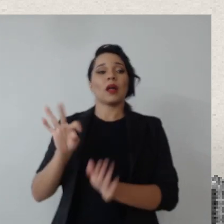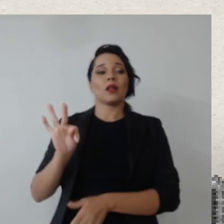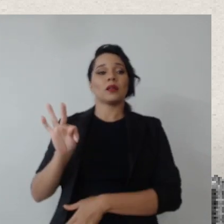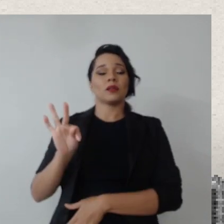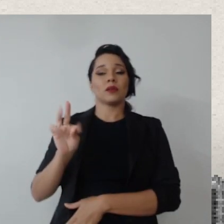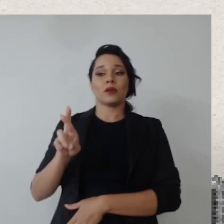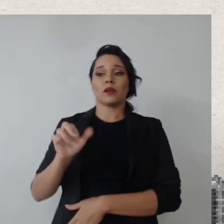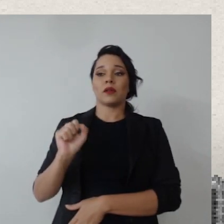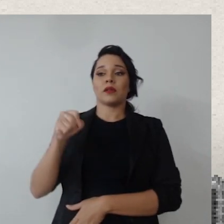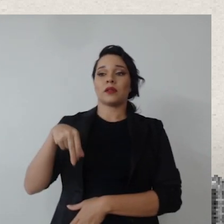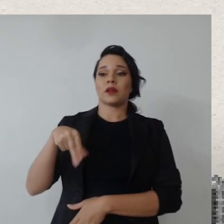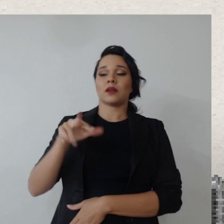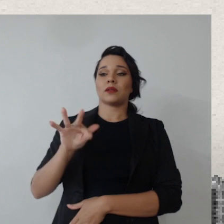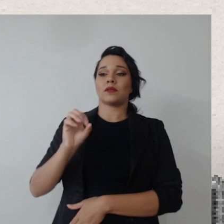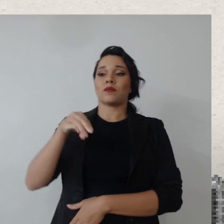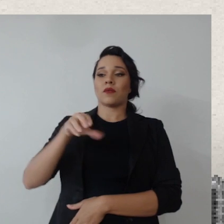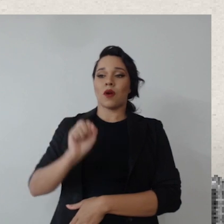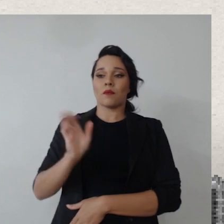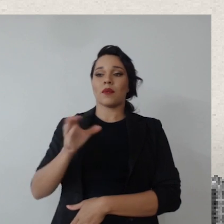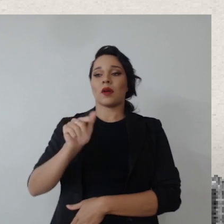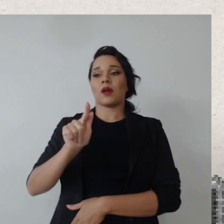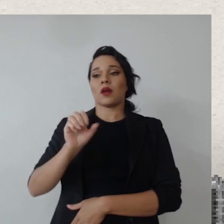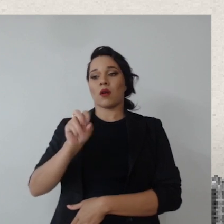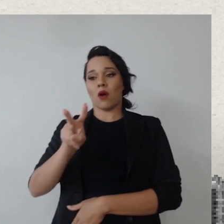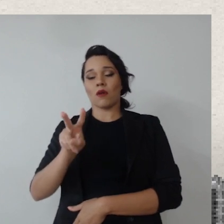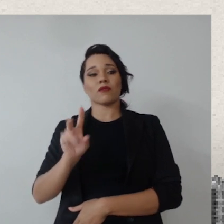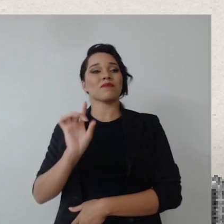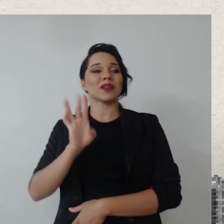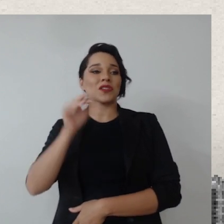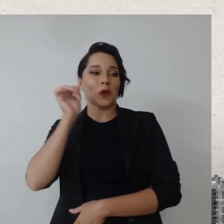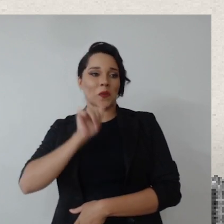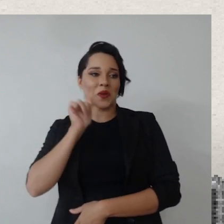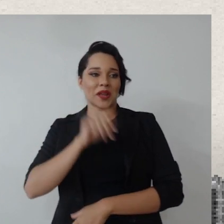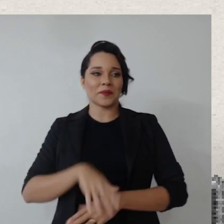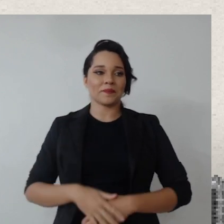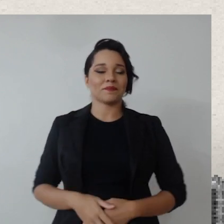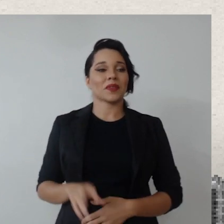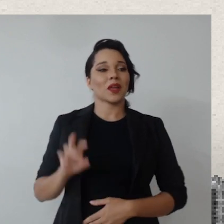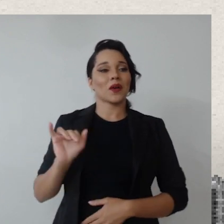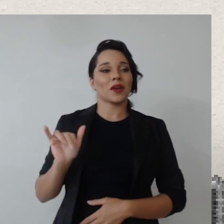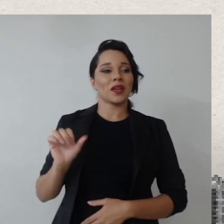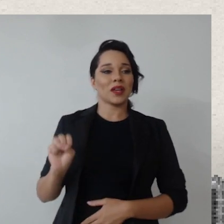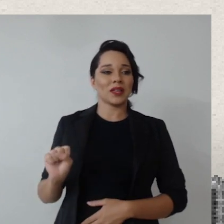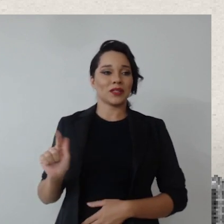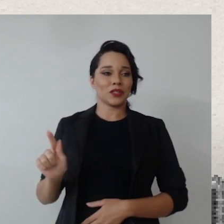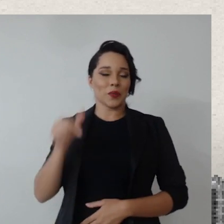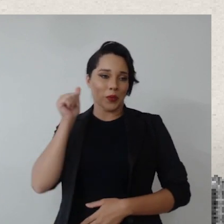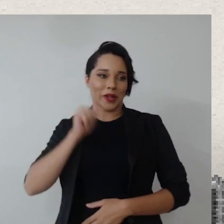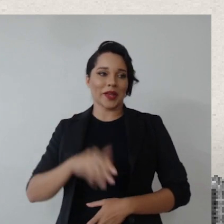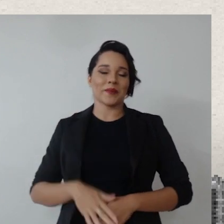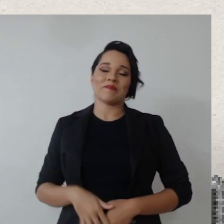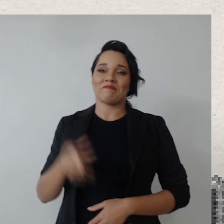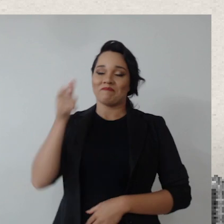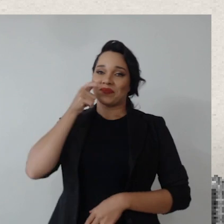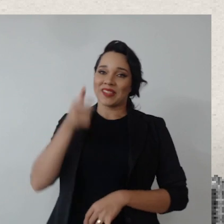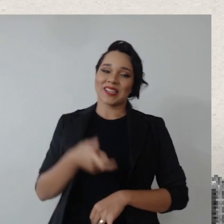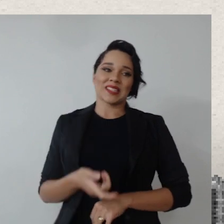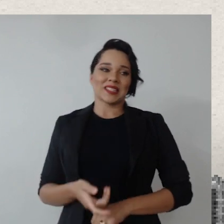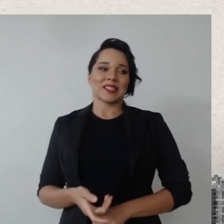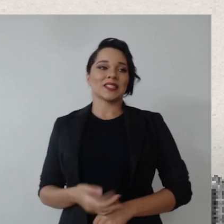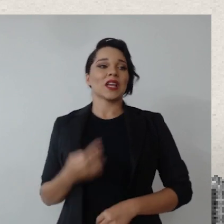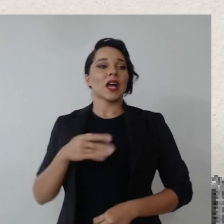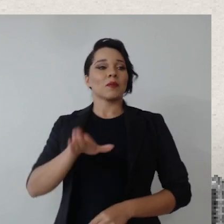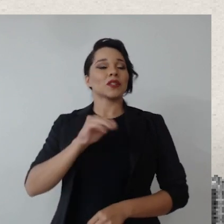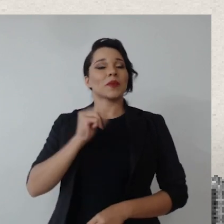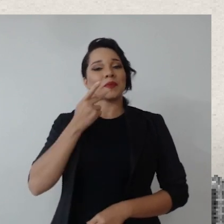Gov e eles criaram lá um grupo de ESG, mas aí só com mulheres, né, ESG mulheres, super interessante, mas